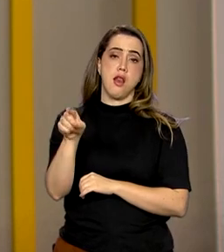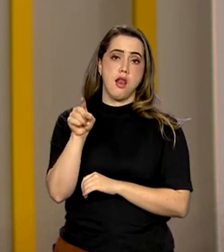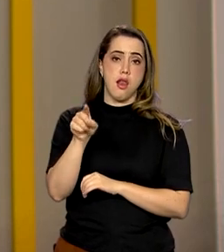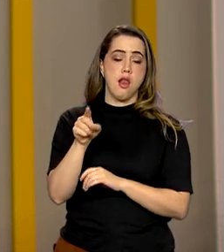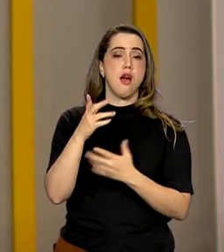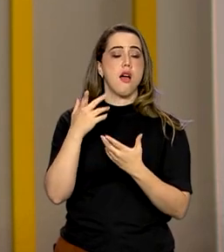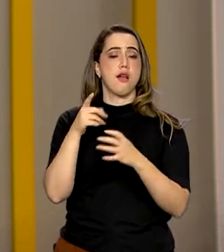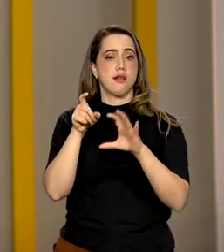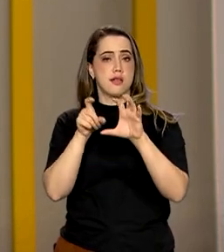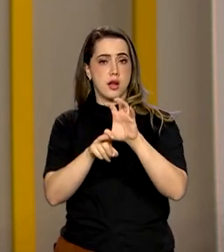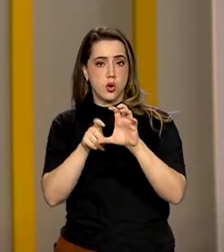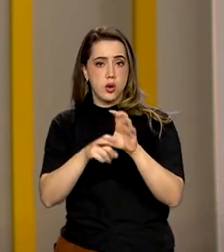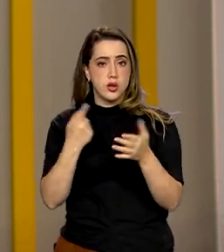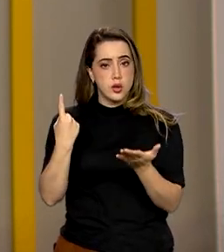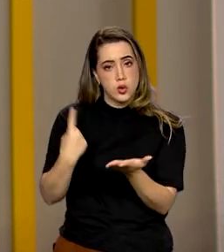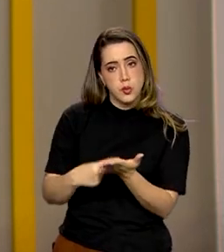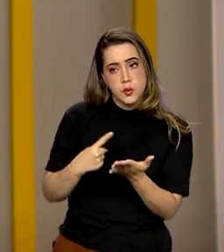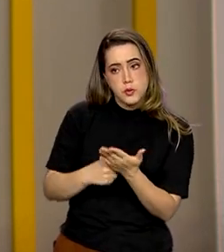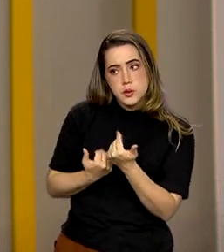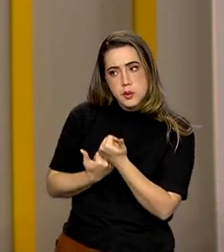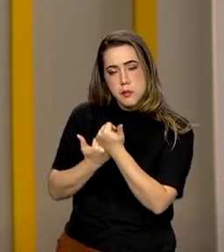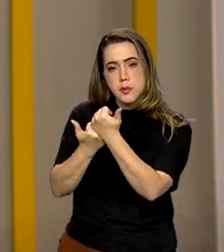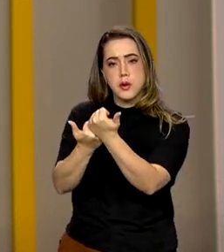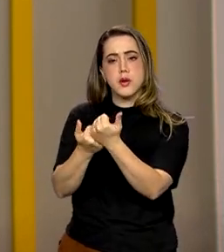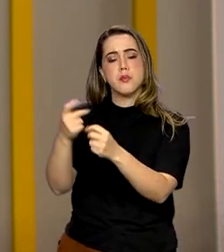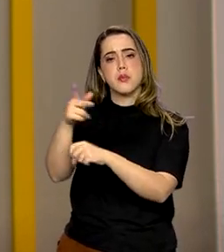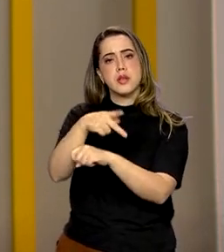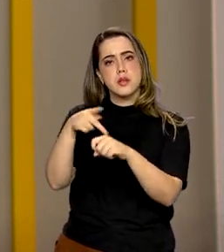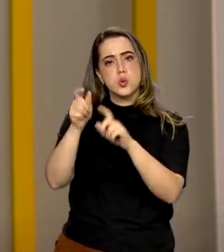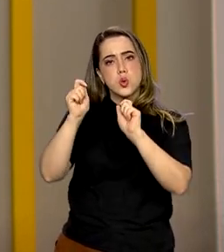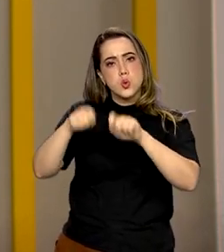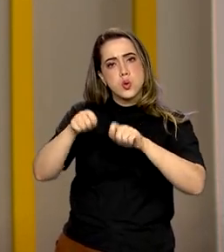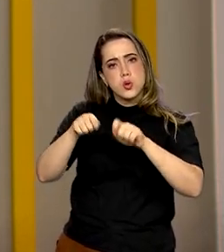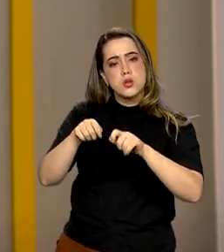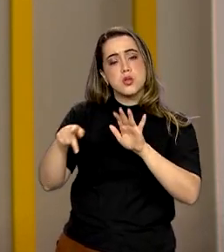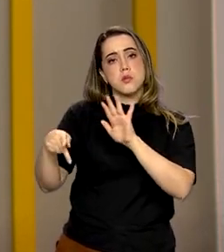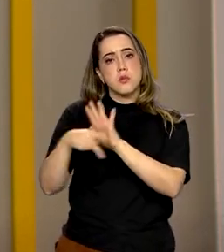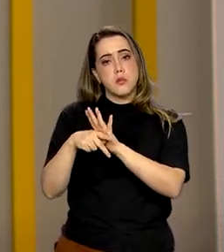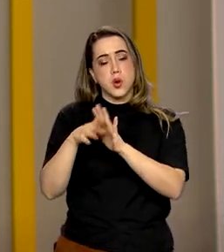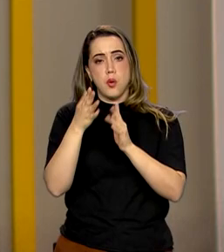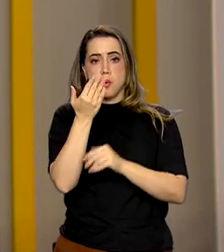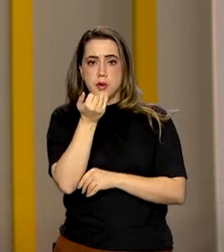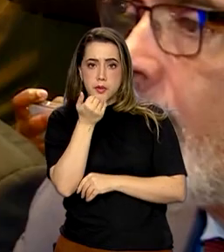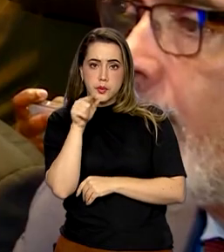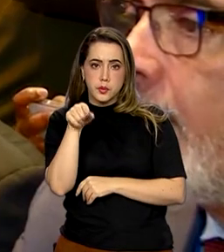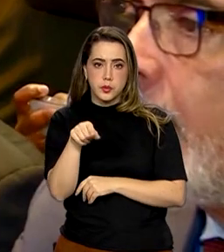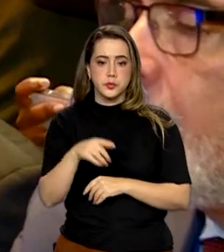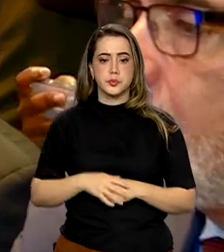parcerias para apoiar o país africano a ser autossuficiente em produção de alimentos.